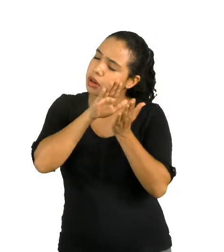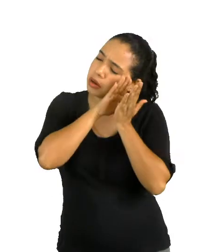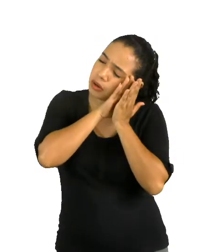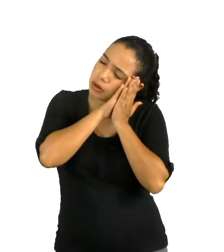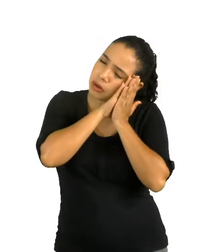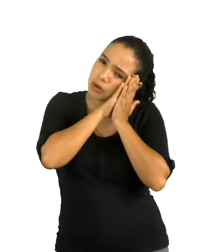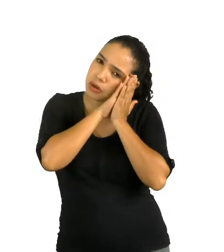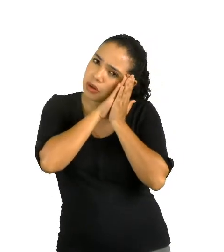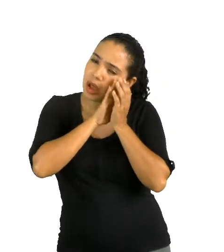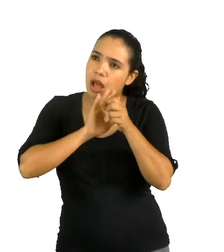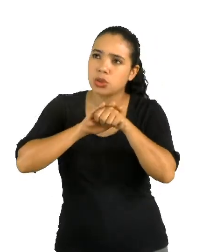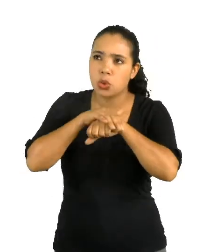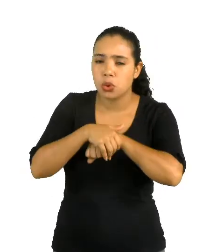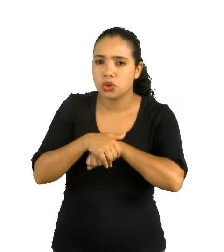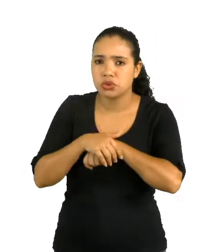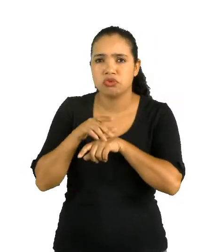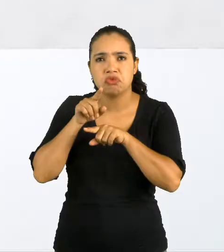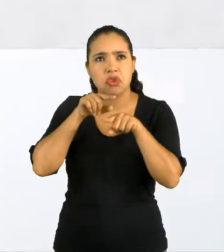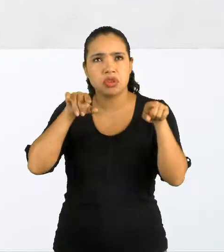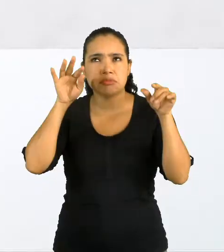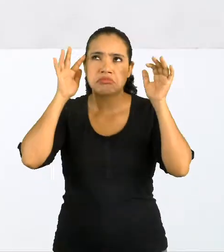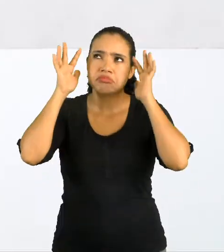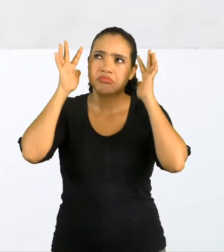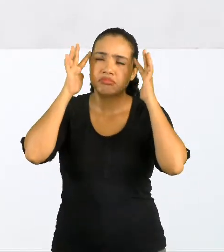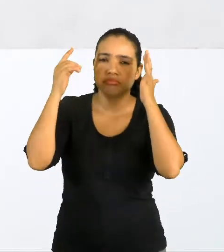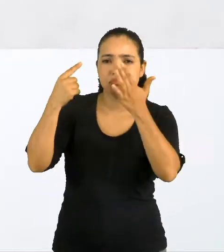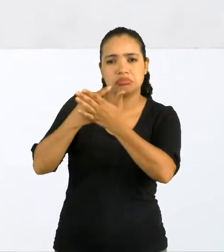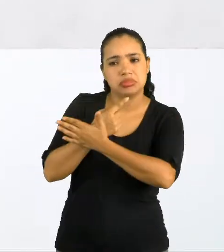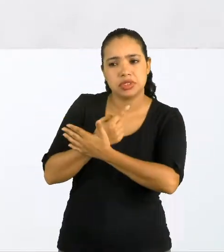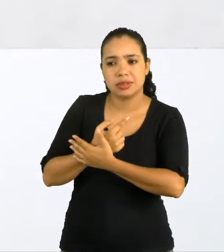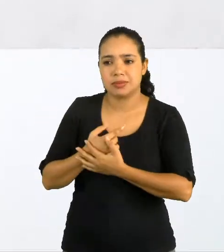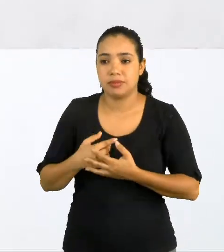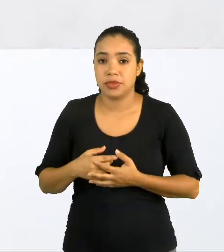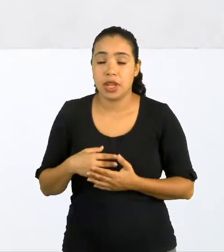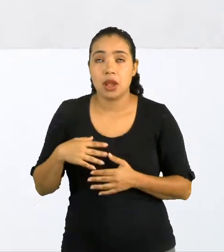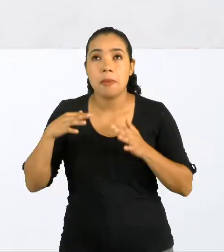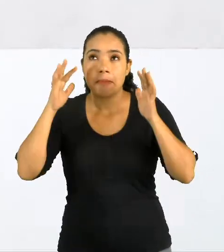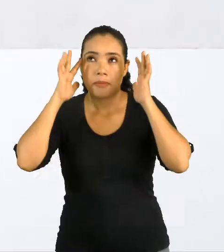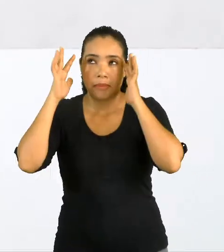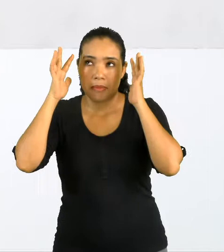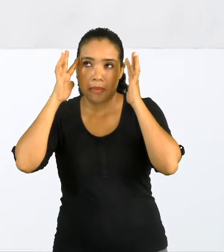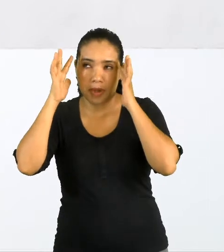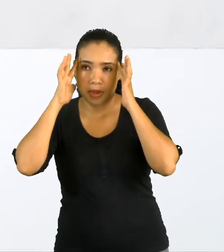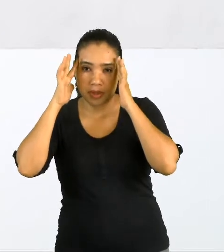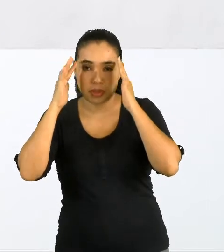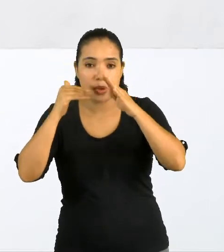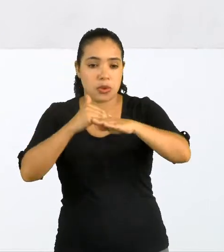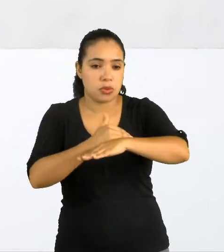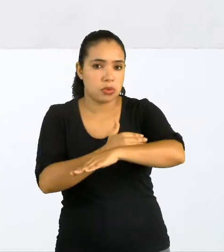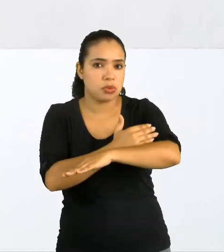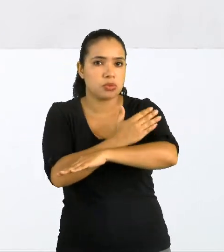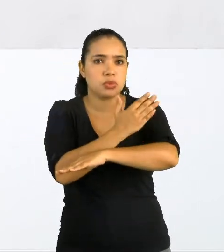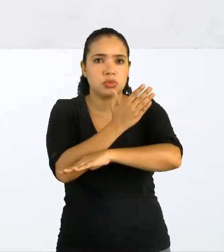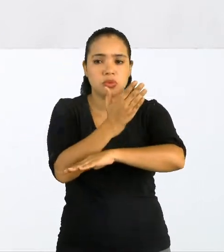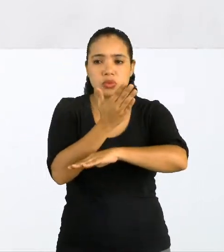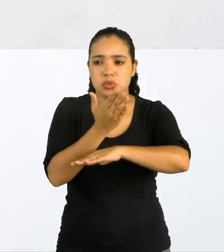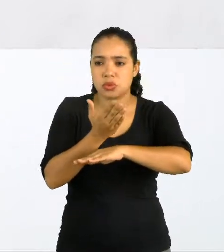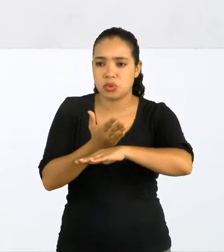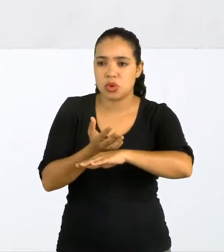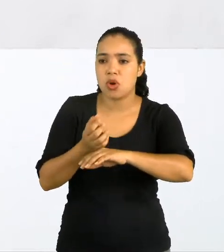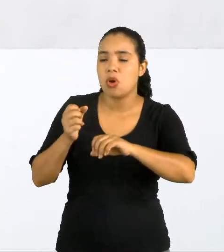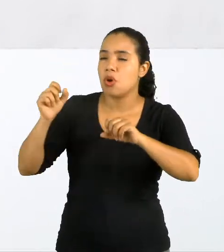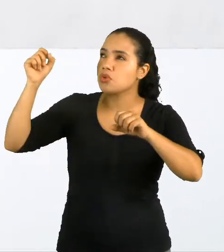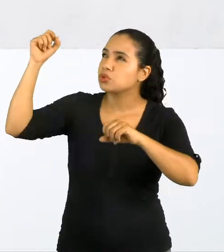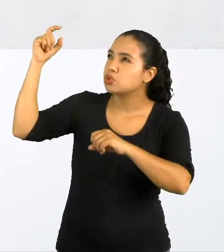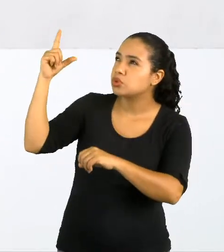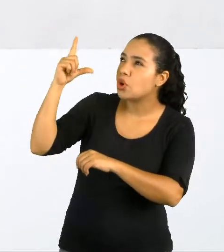Vocês já se perguntaram isso? Eu penso que durante o dia, como o céu está iluminado pelo sol,